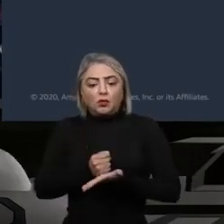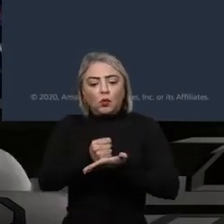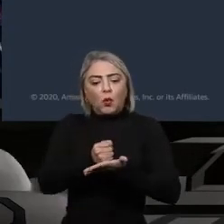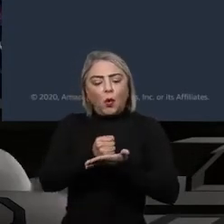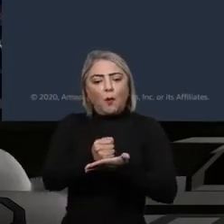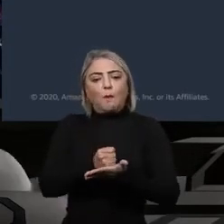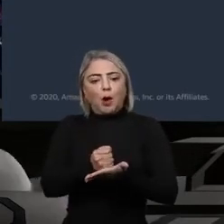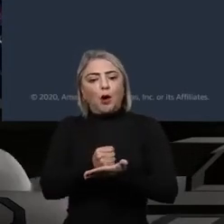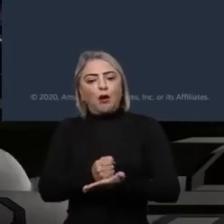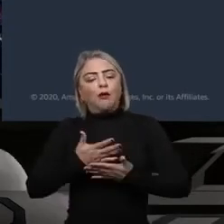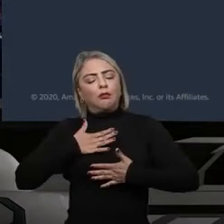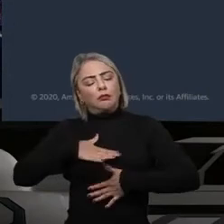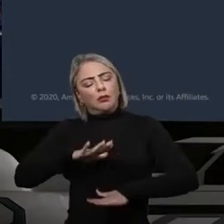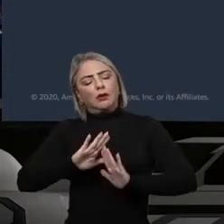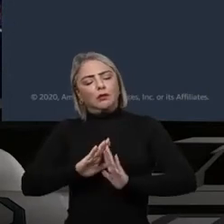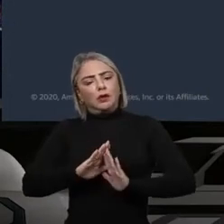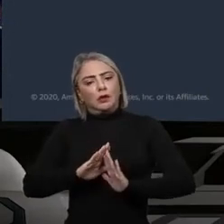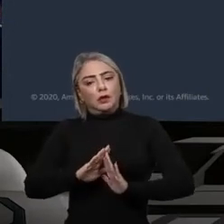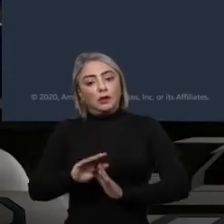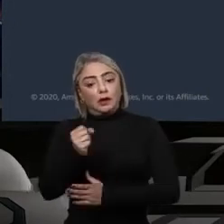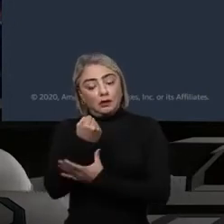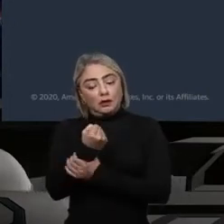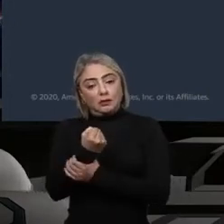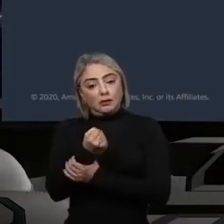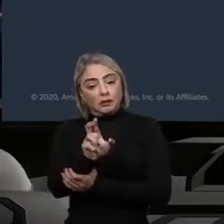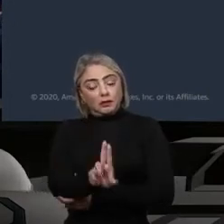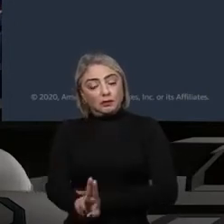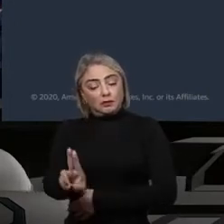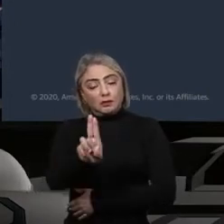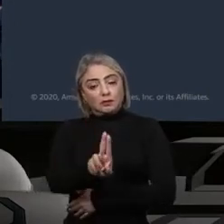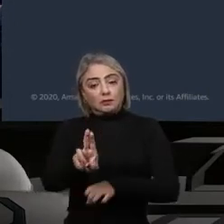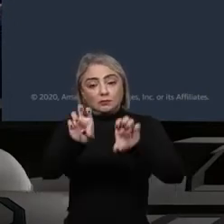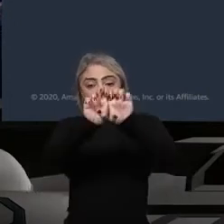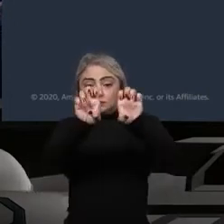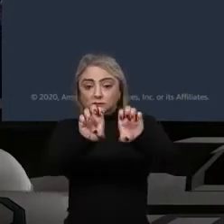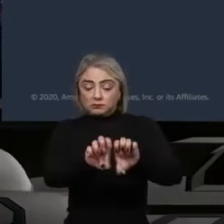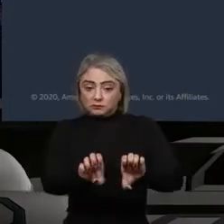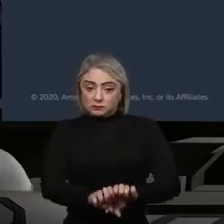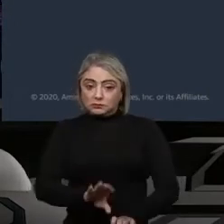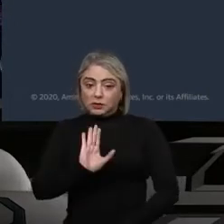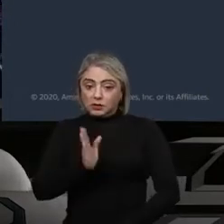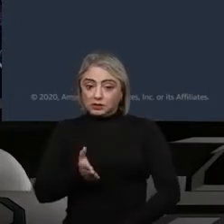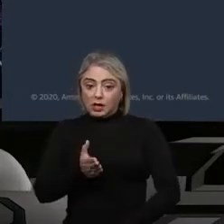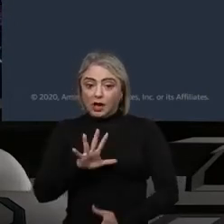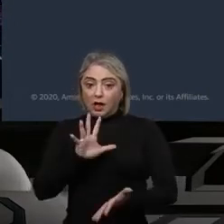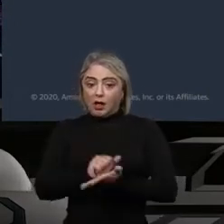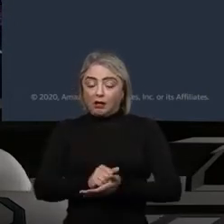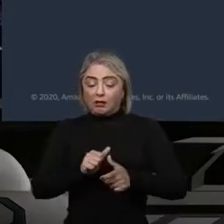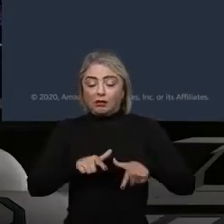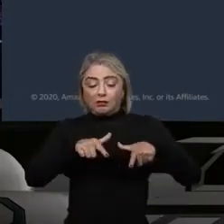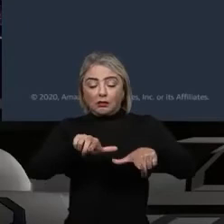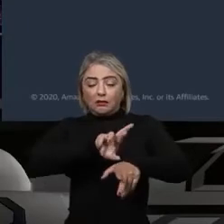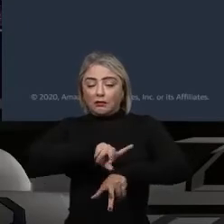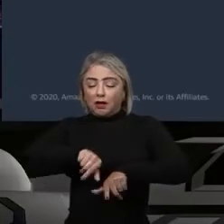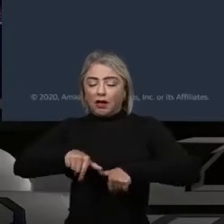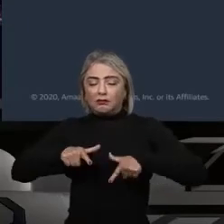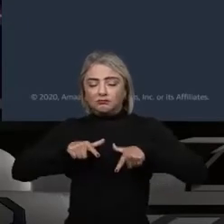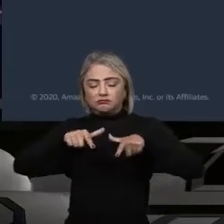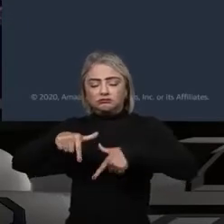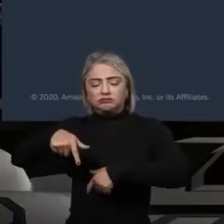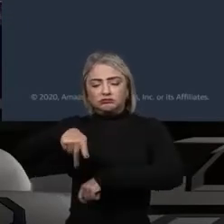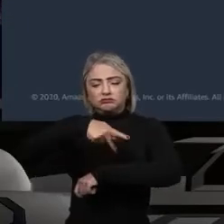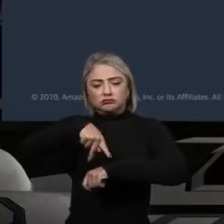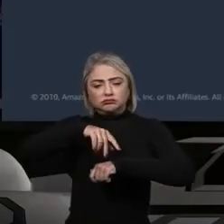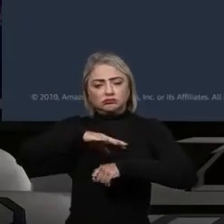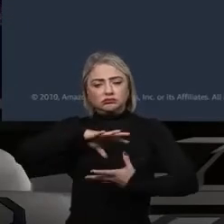para te deixar tranquilo em utilizar a infraestrutura já aderente a várias certificações internacionais, nacionais e